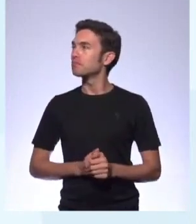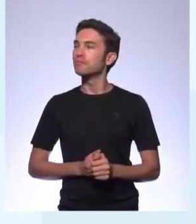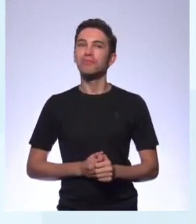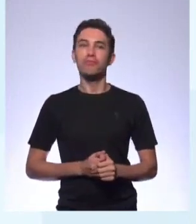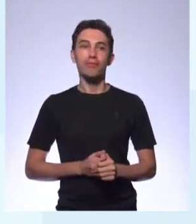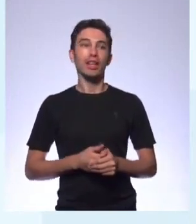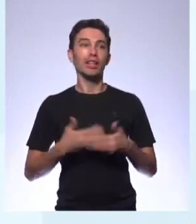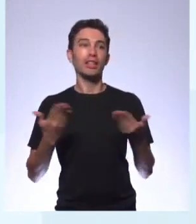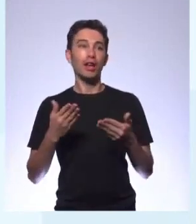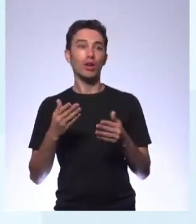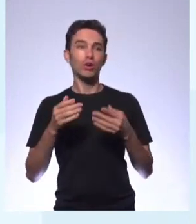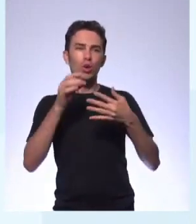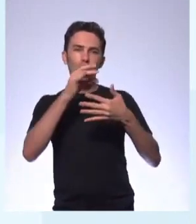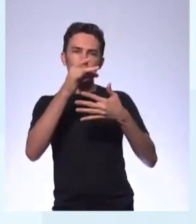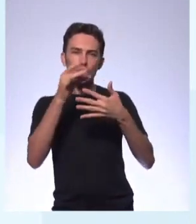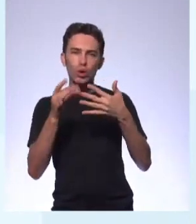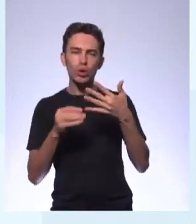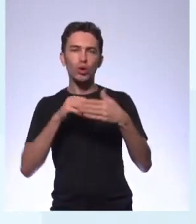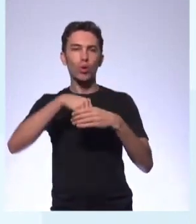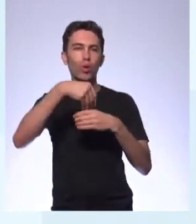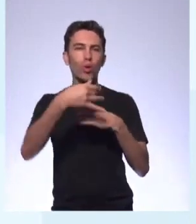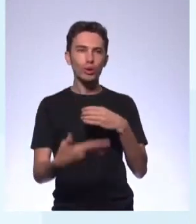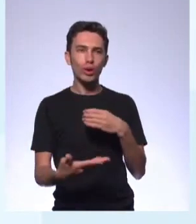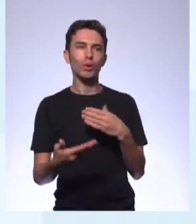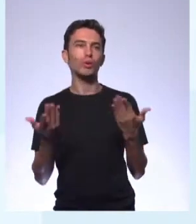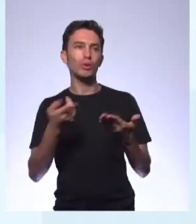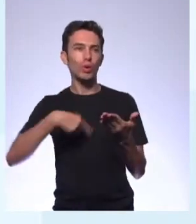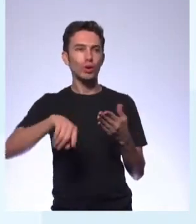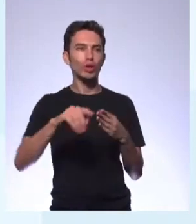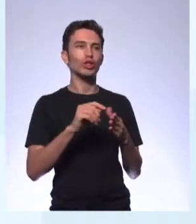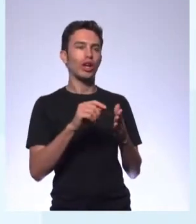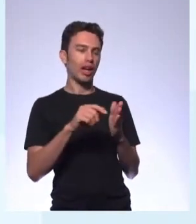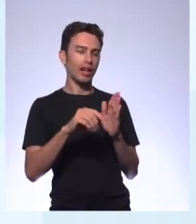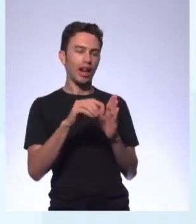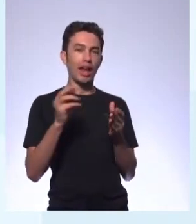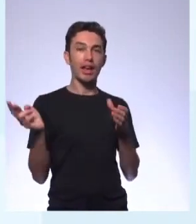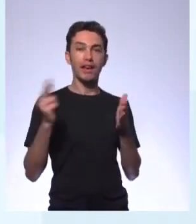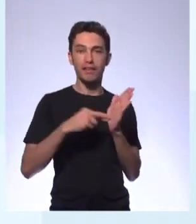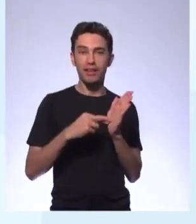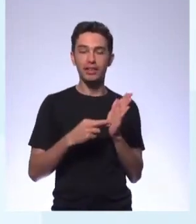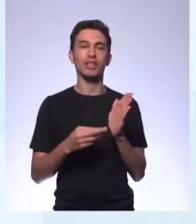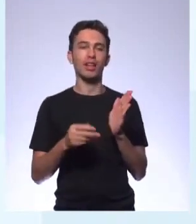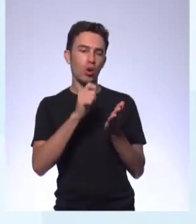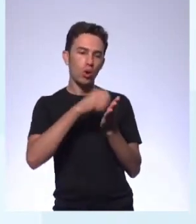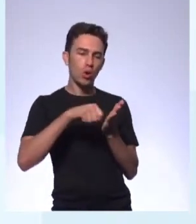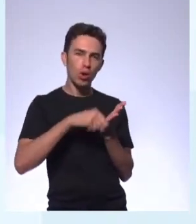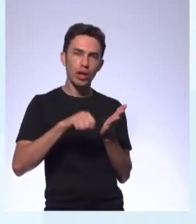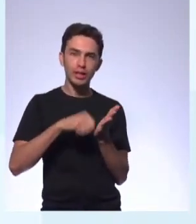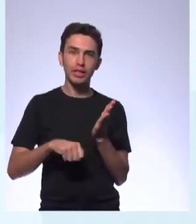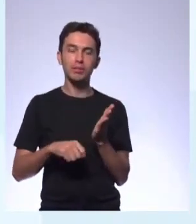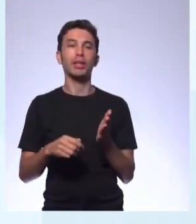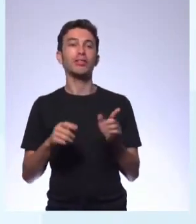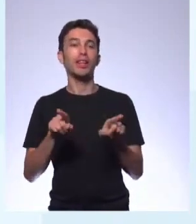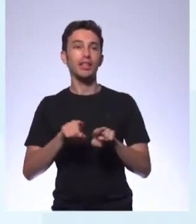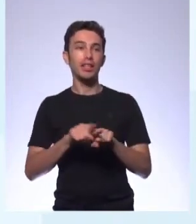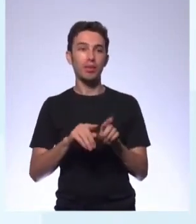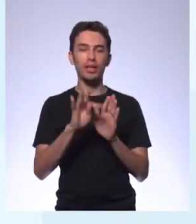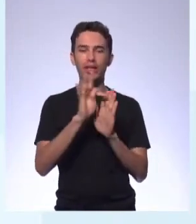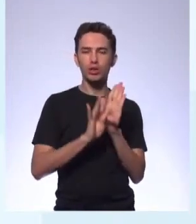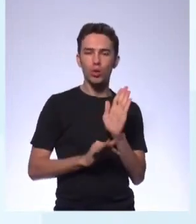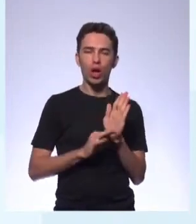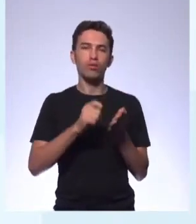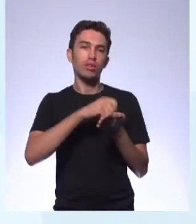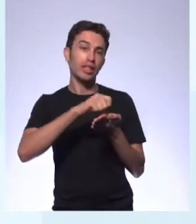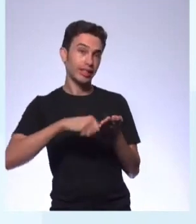conteúdos aí elaborados. Estamos no planejamento, revisão e autocorreção da produção textual e escrita. Passamos por